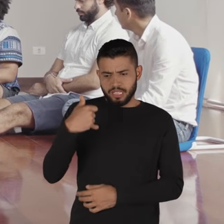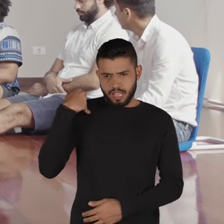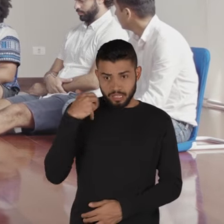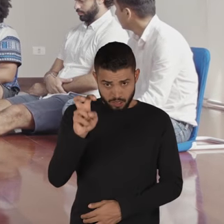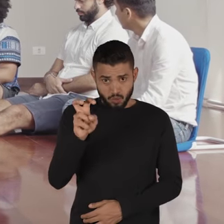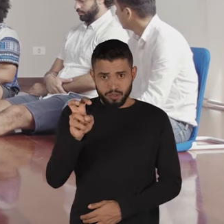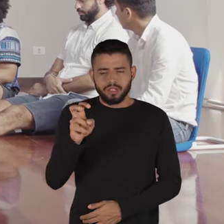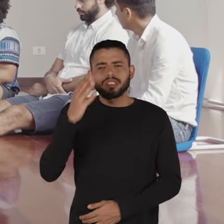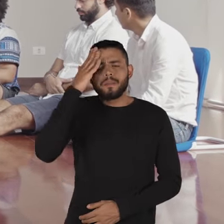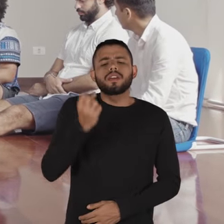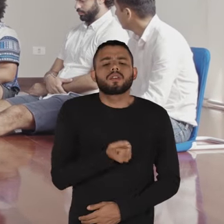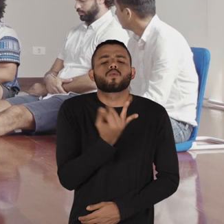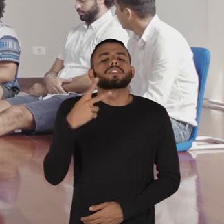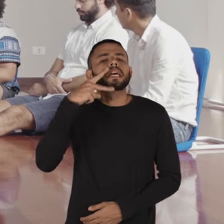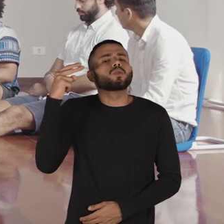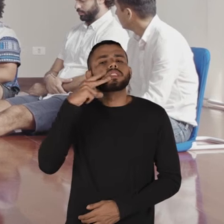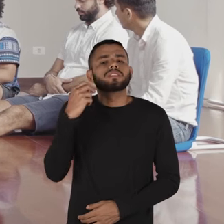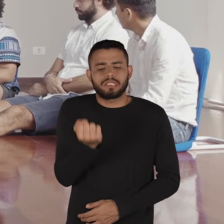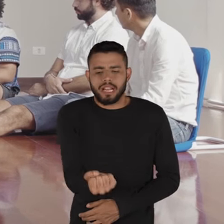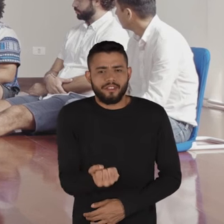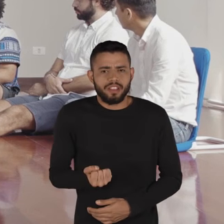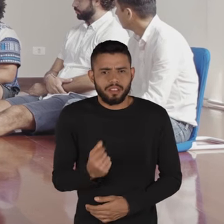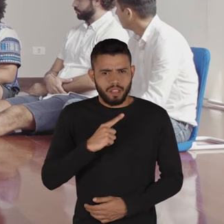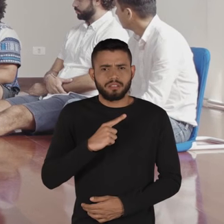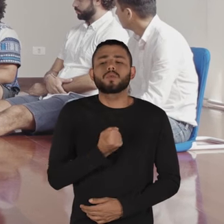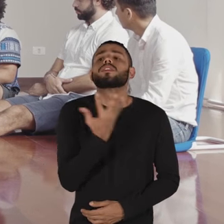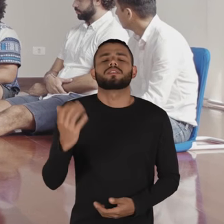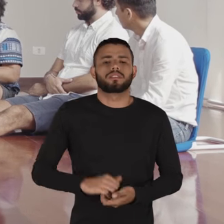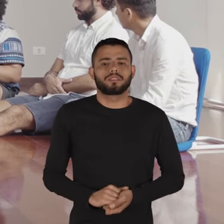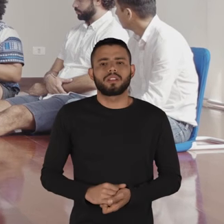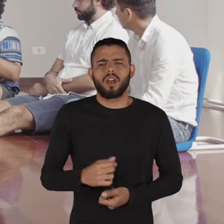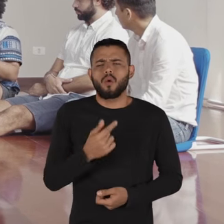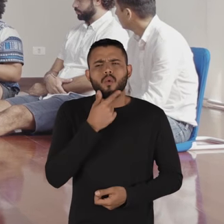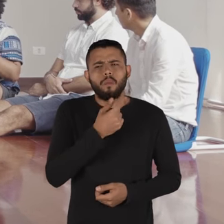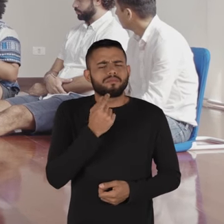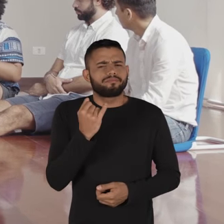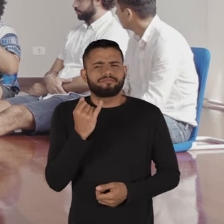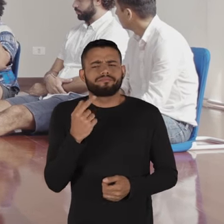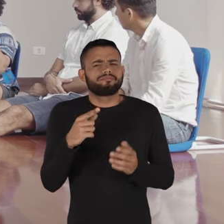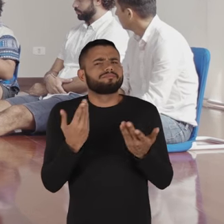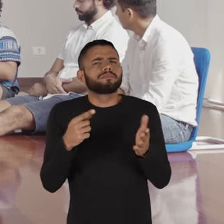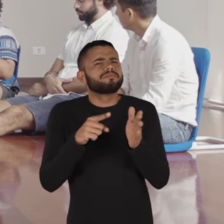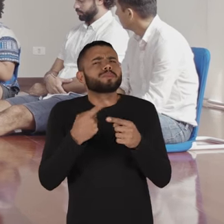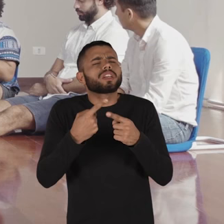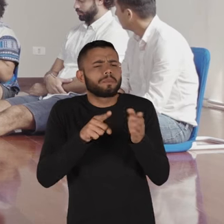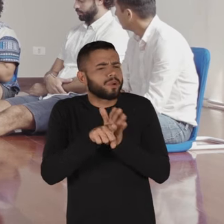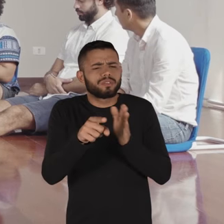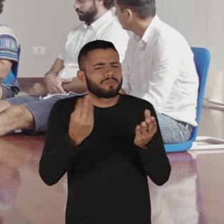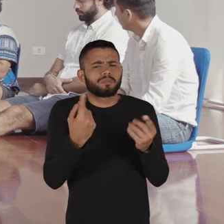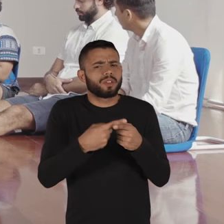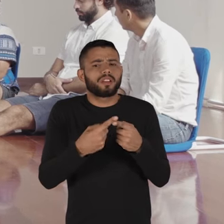anos, você sabe quantas calcinhas da sua filha tem na gaveta dela? Aí o cara me perguntou, pô, mas o que essa pergunta tem?